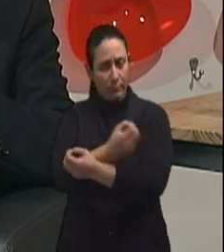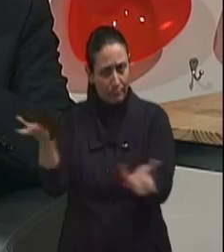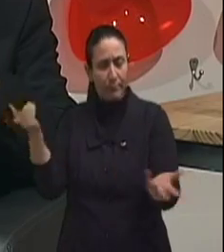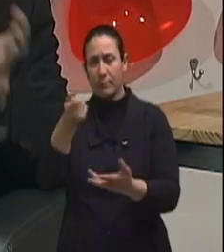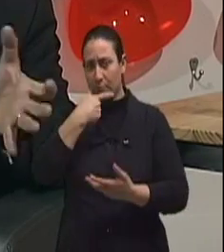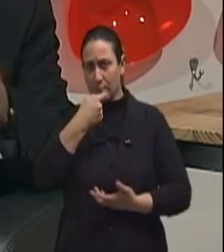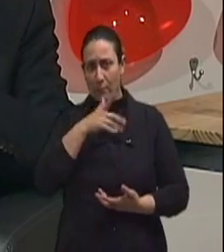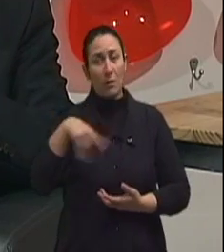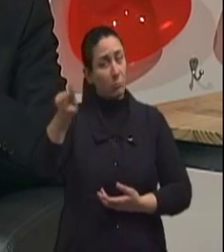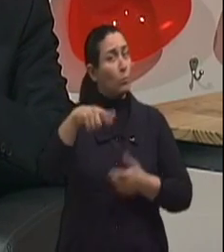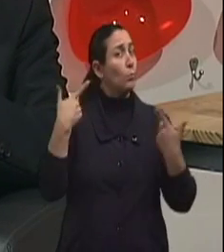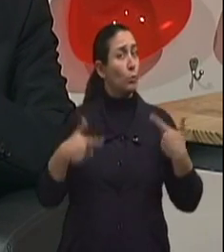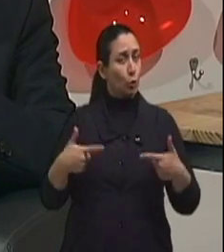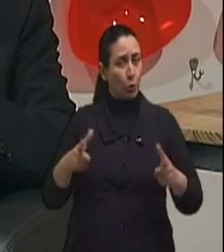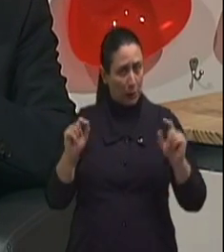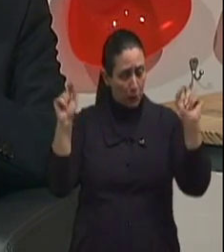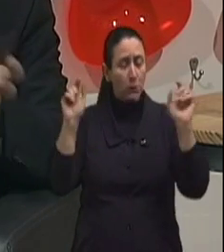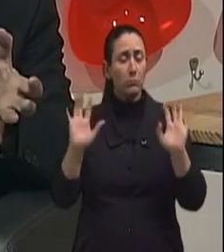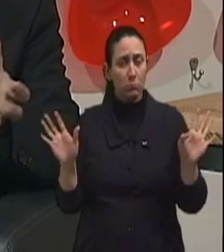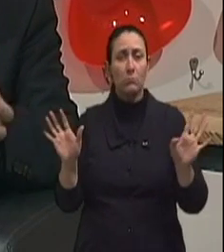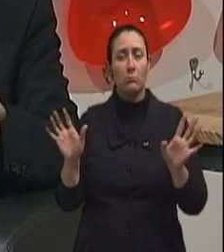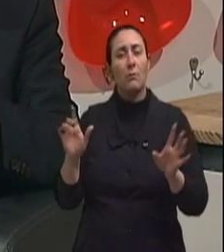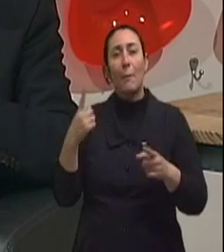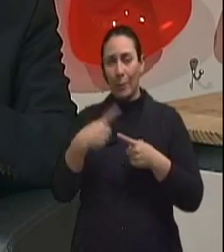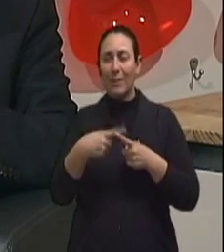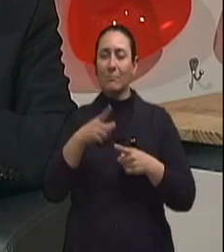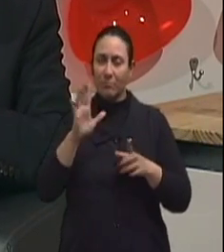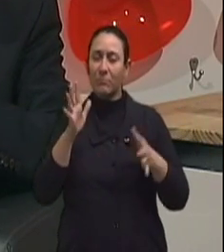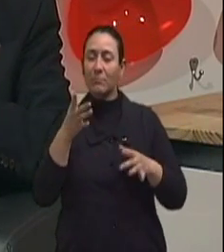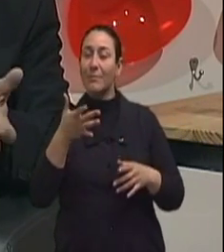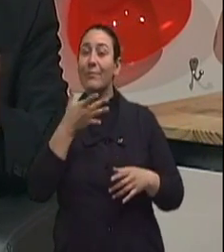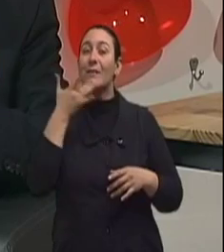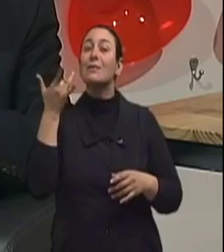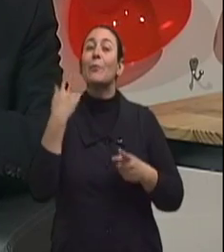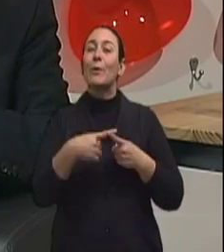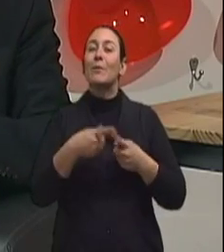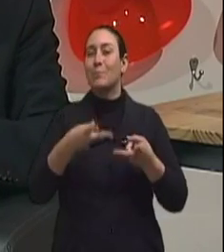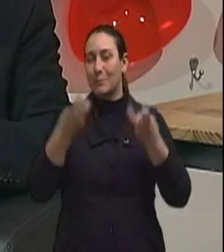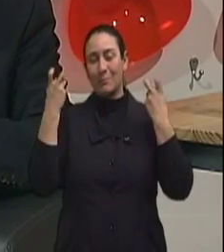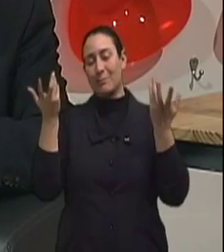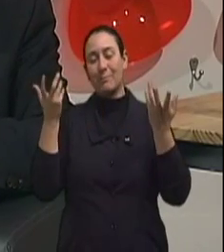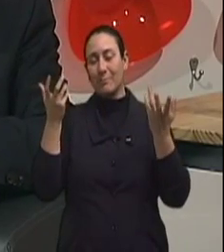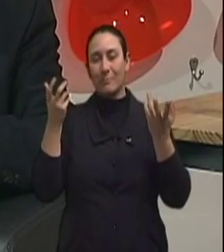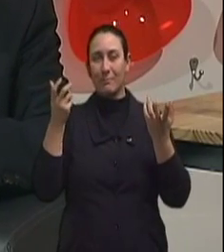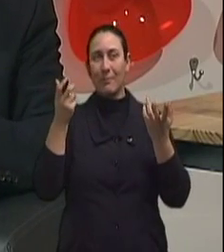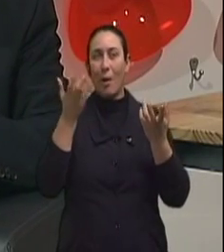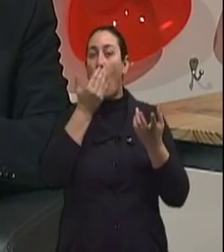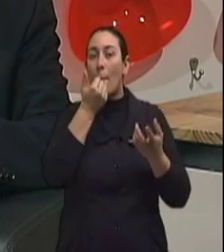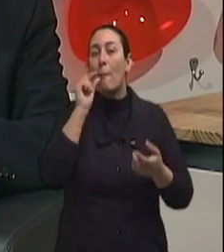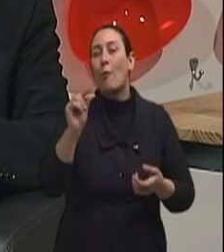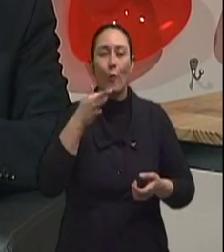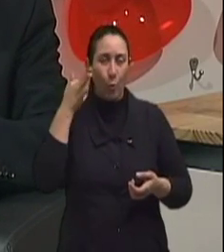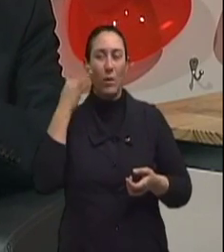que não tinham câncer, né, que eu acho que é a forma hoje em dia talvez mais fácil de tomar vitaminas. Infelizmente, a come pouca